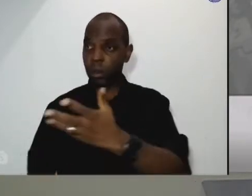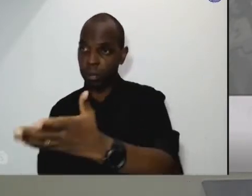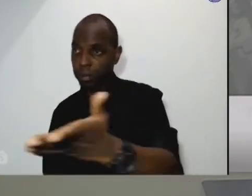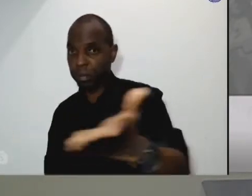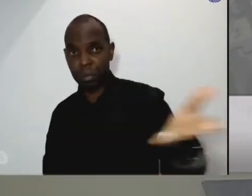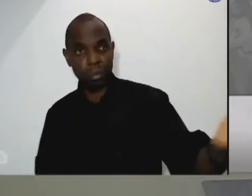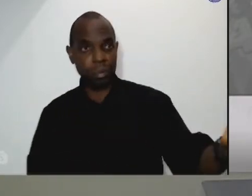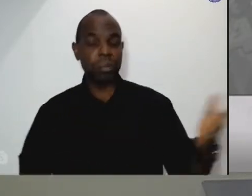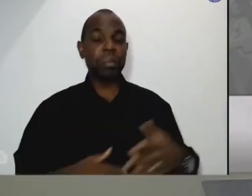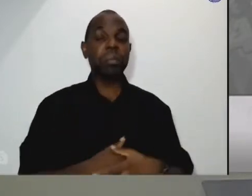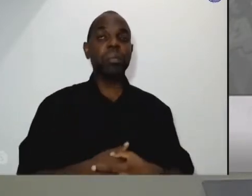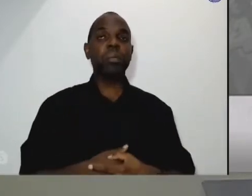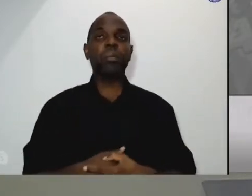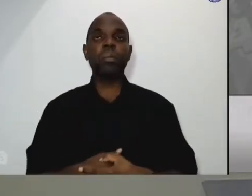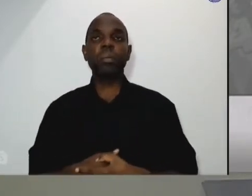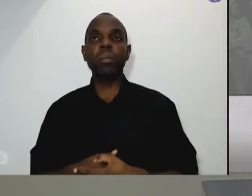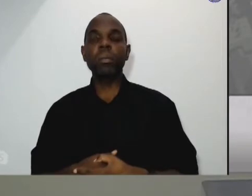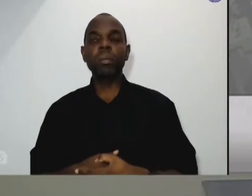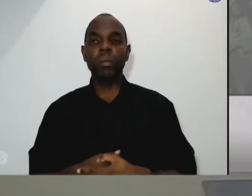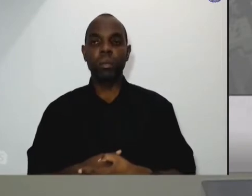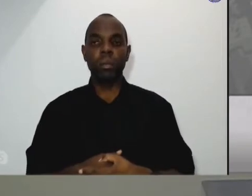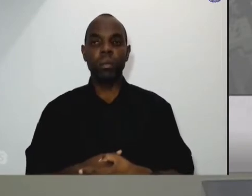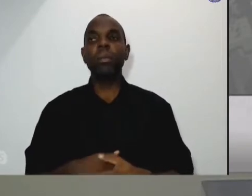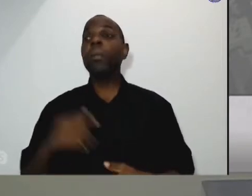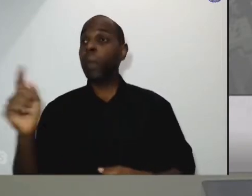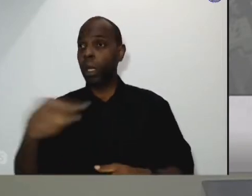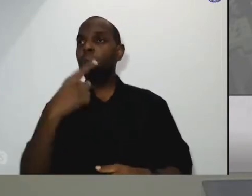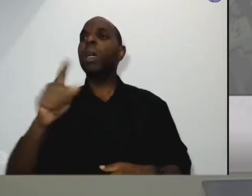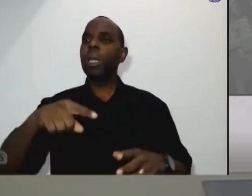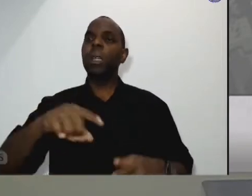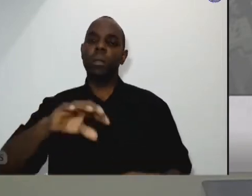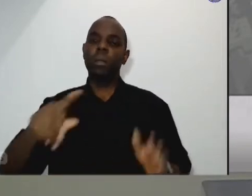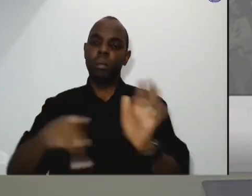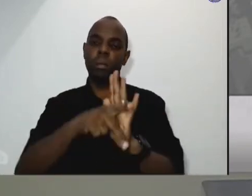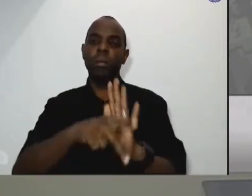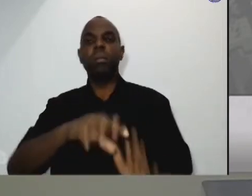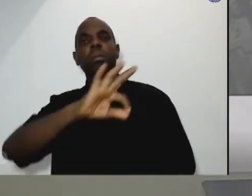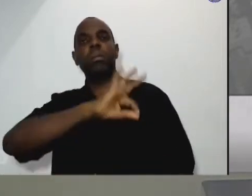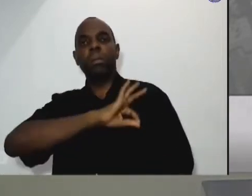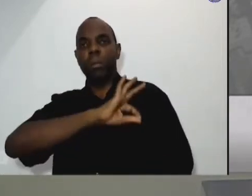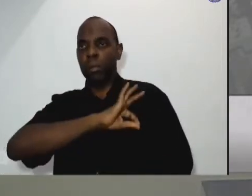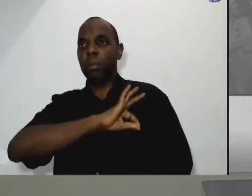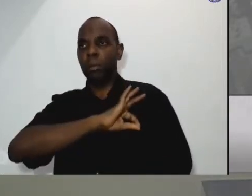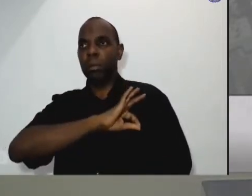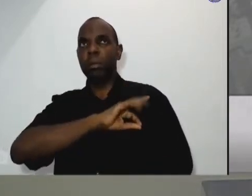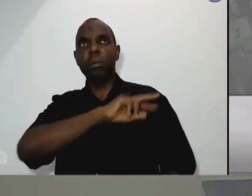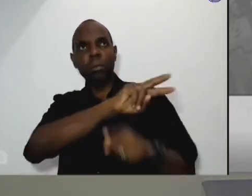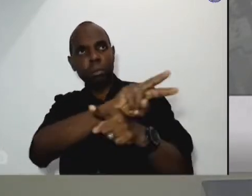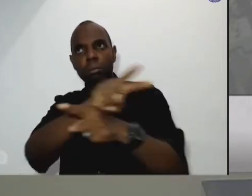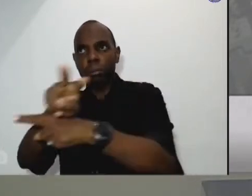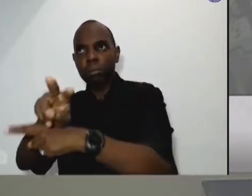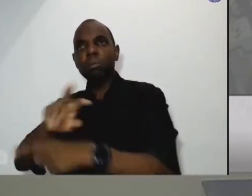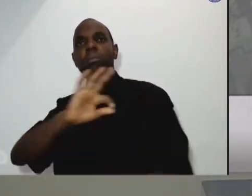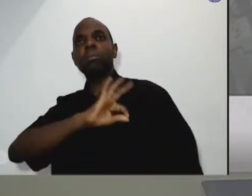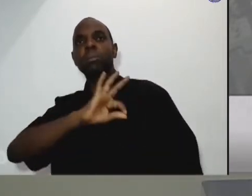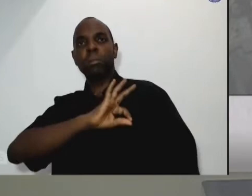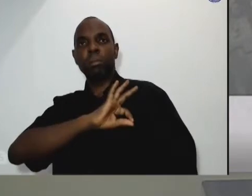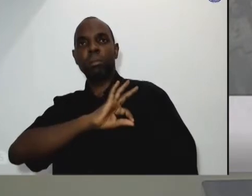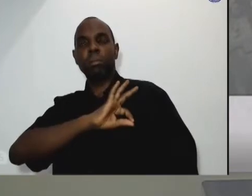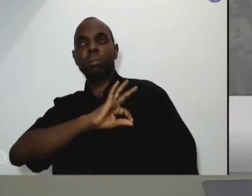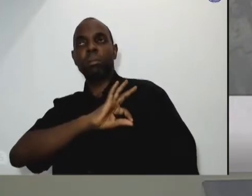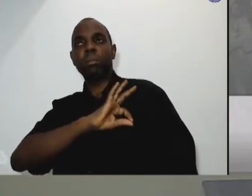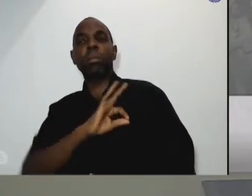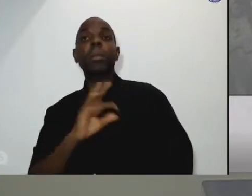Nós da Guarda Civil Municipal nós trabalhamos nós temos como lema